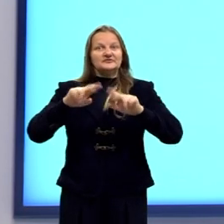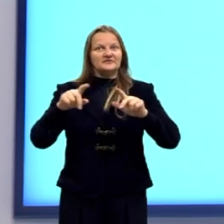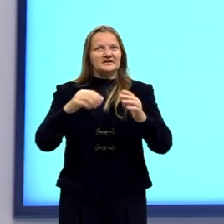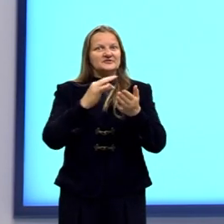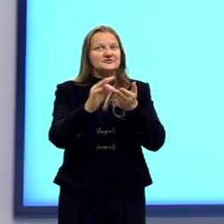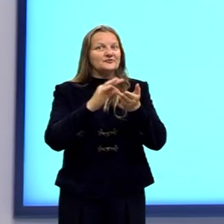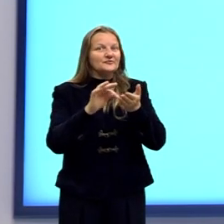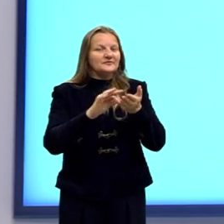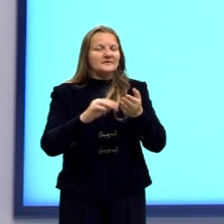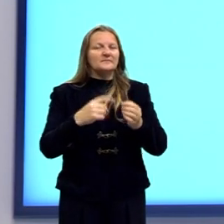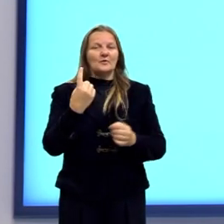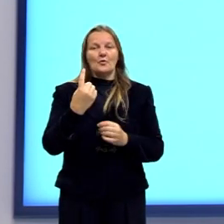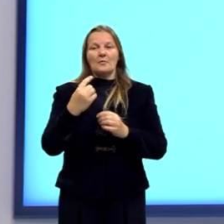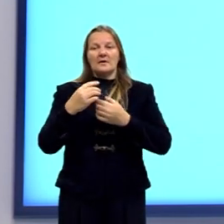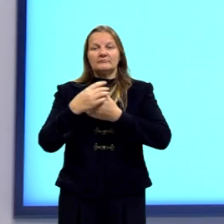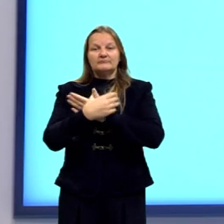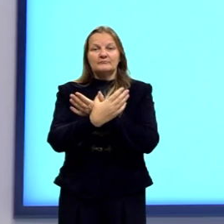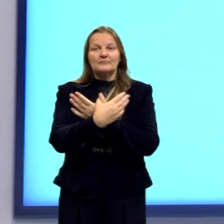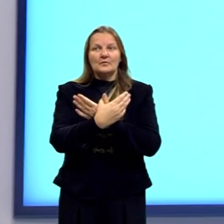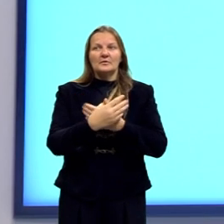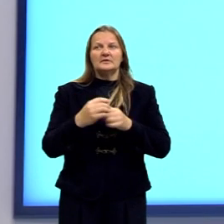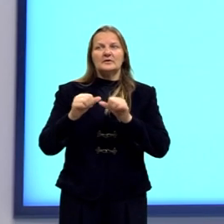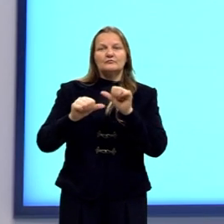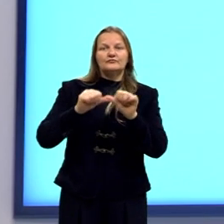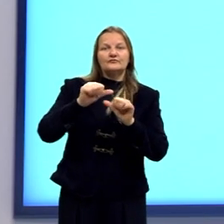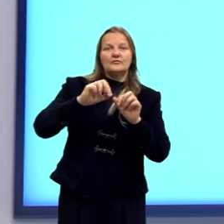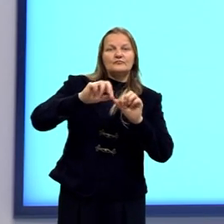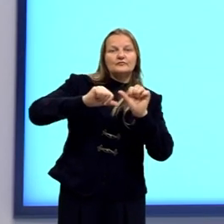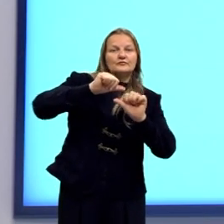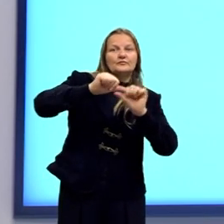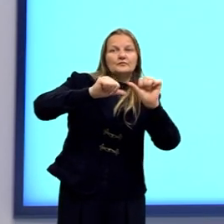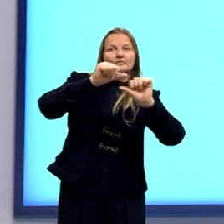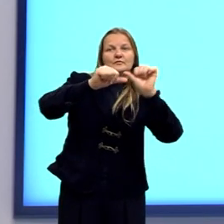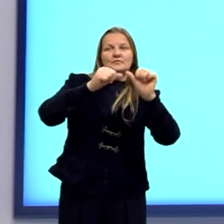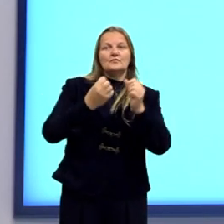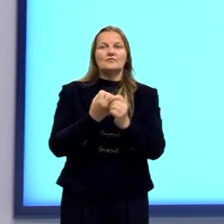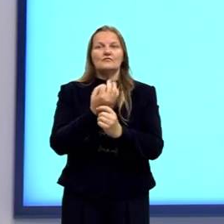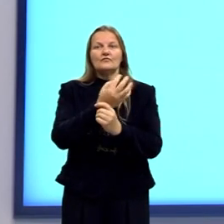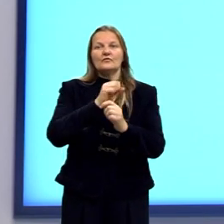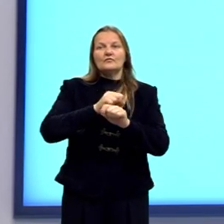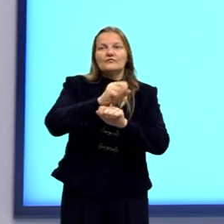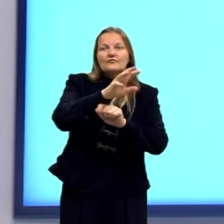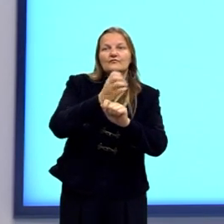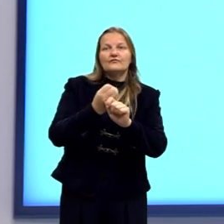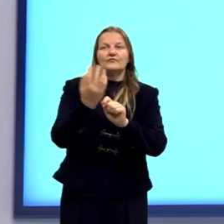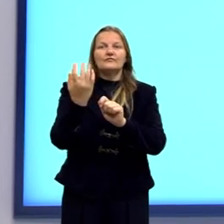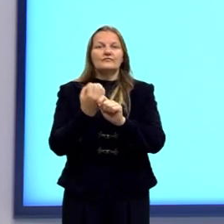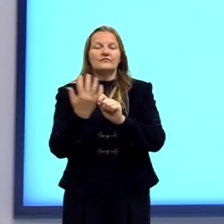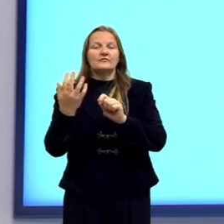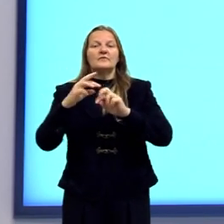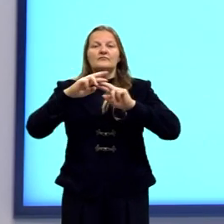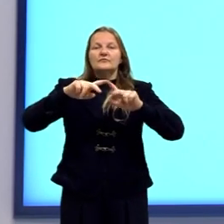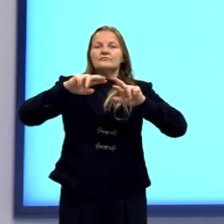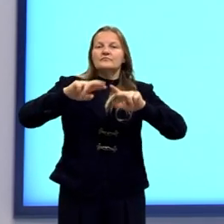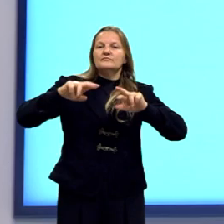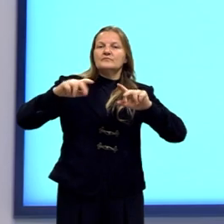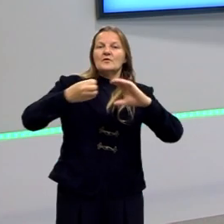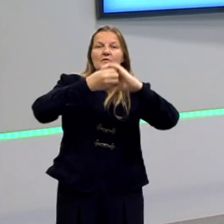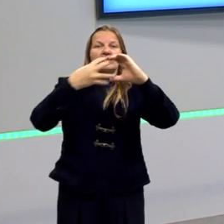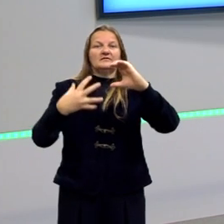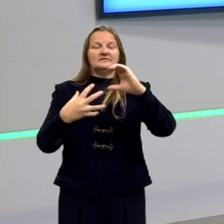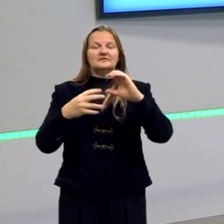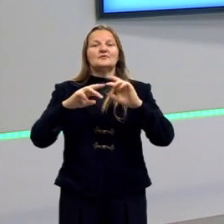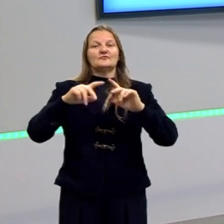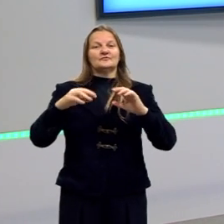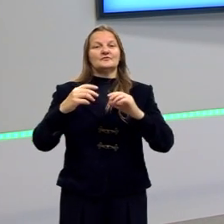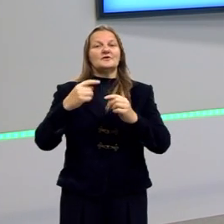Uma espécie pode dar origem a várias outras. Então, várias outras espécies vão ter um ou mais